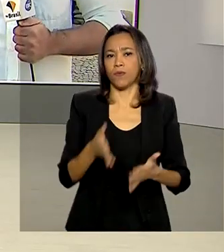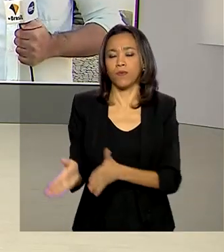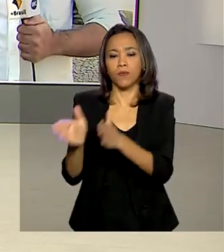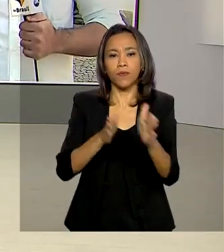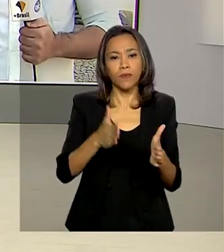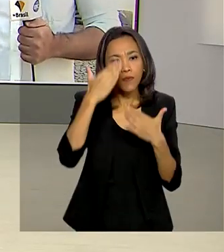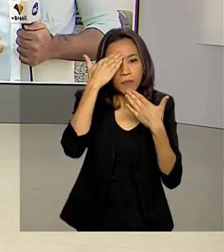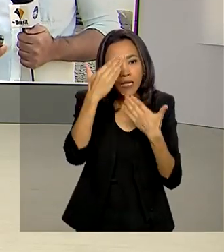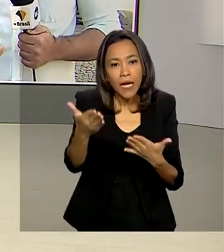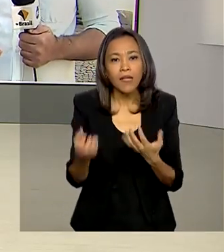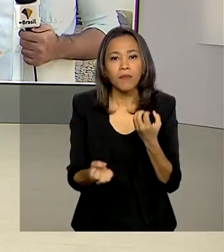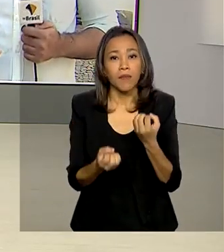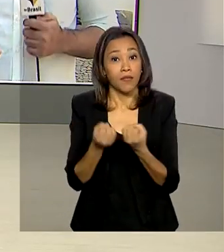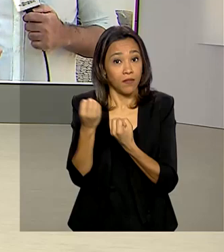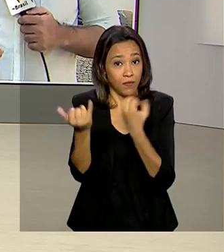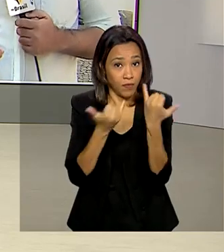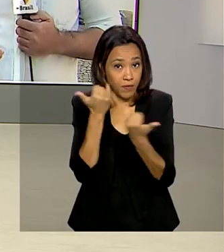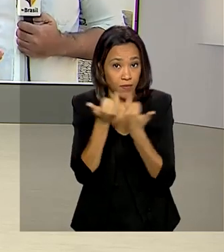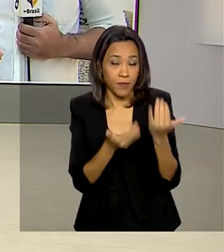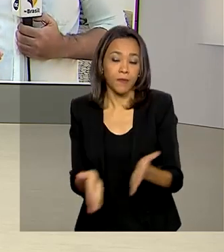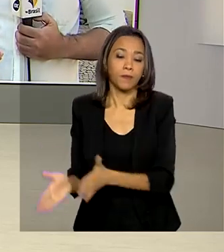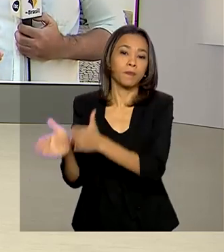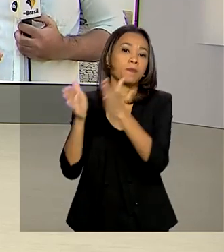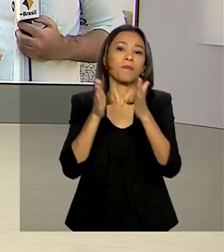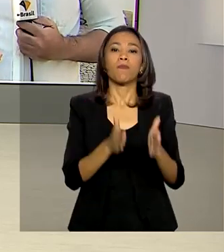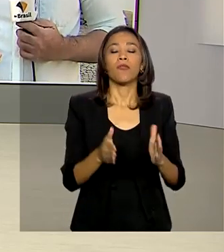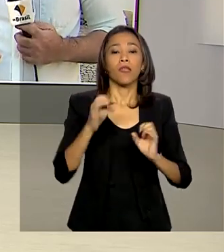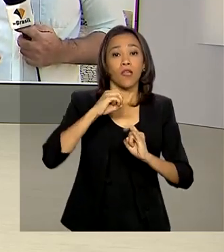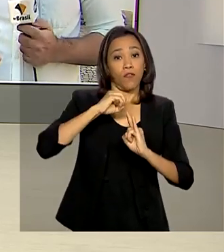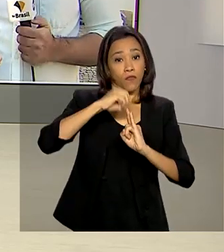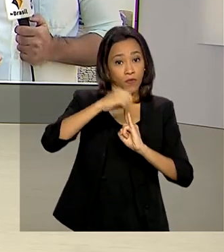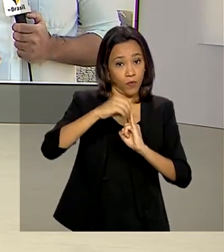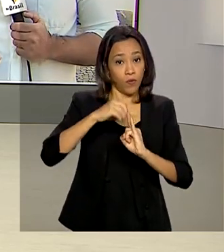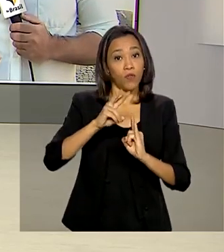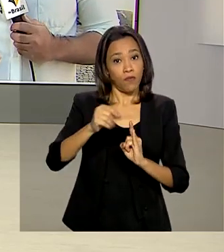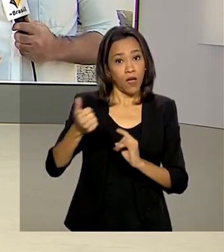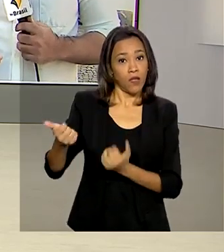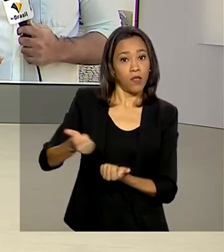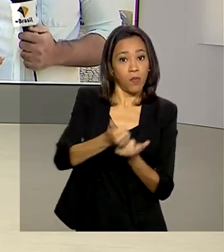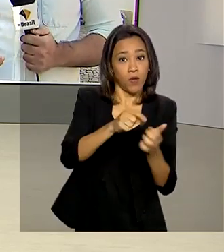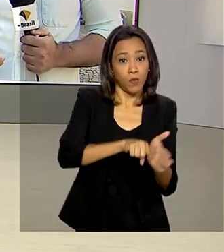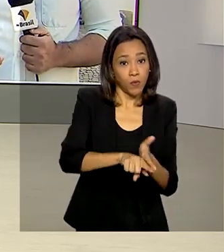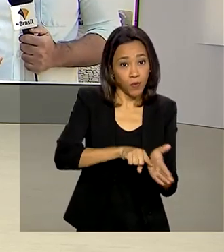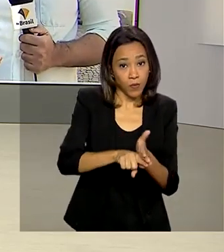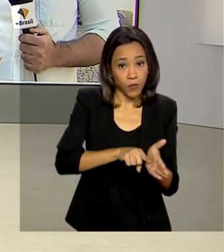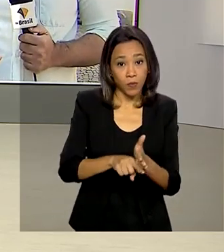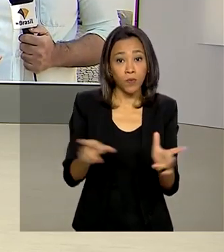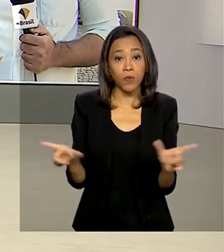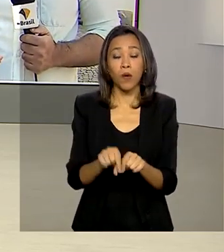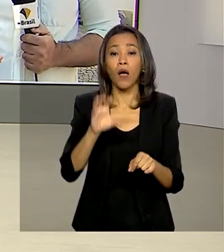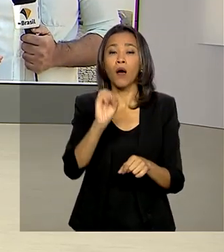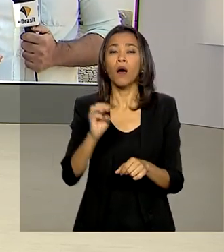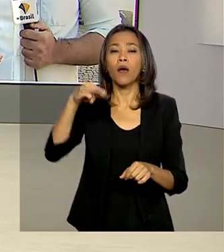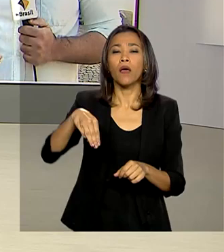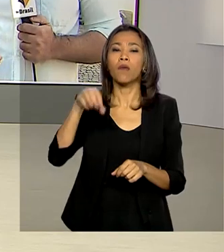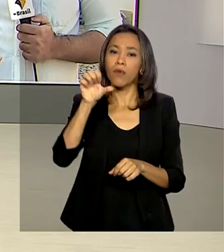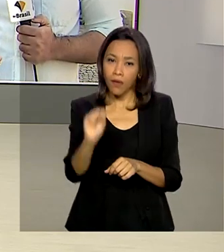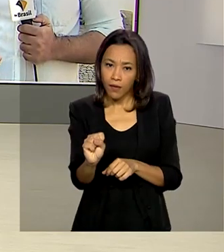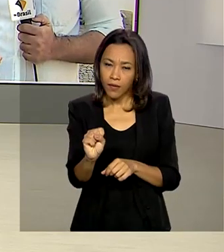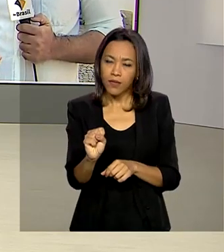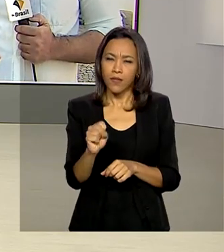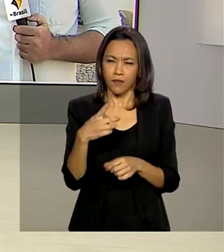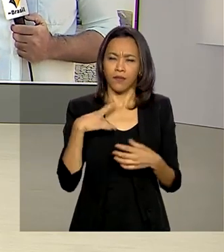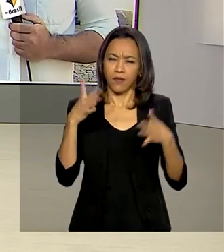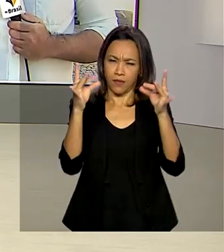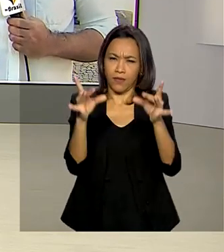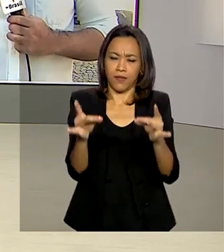informações. E olha, a Fiocruz vai comandar estudos junto com a OMS sobre o novo coronavírus. Direto do Rio de Janeiro, Igor Santos